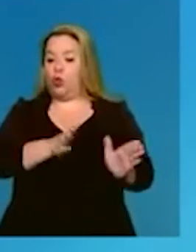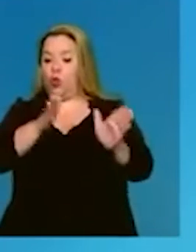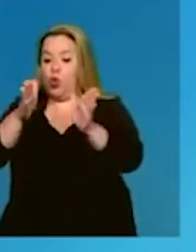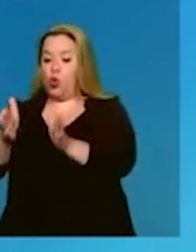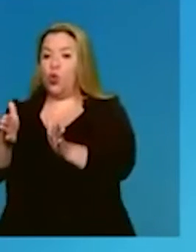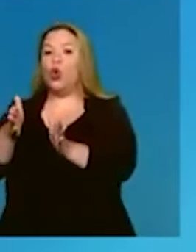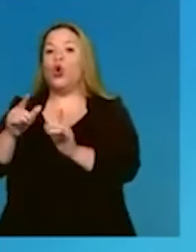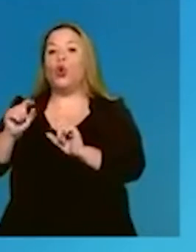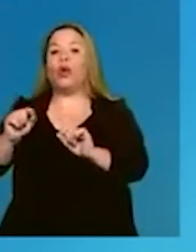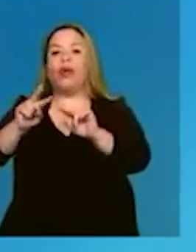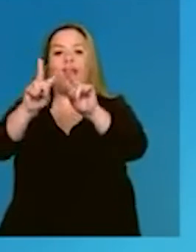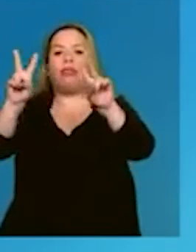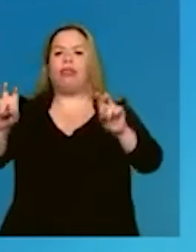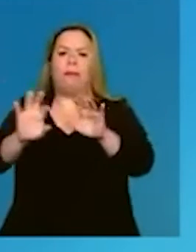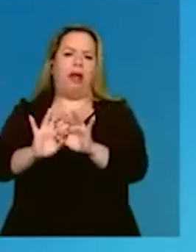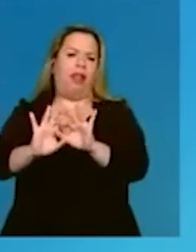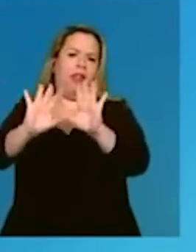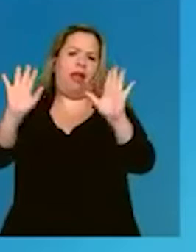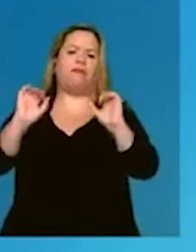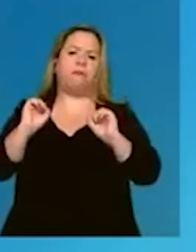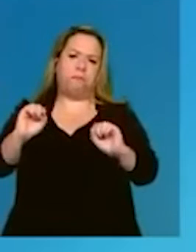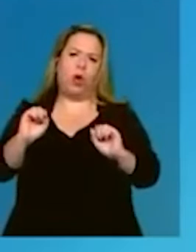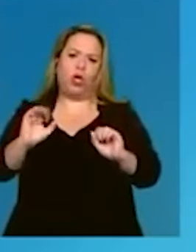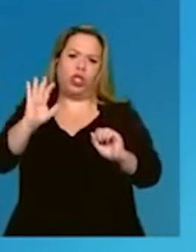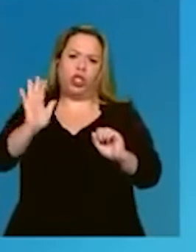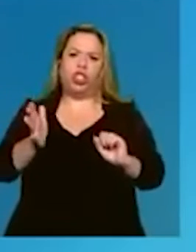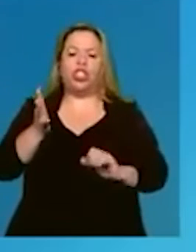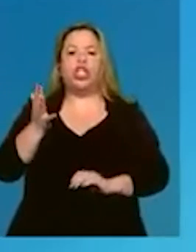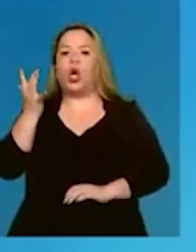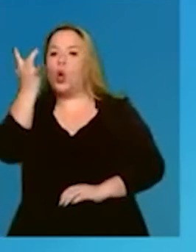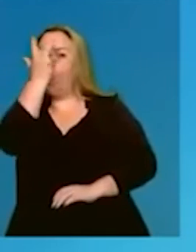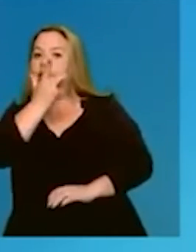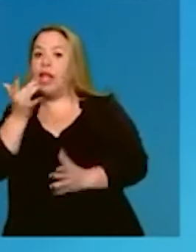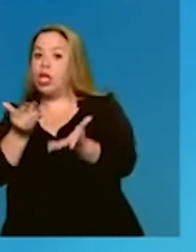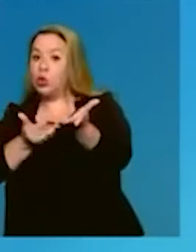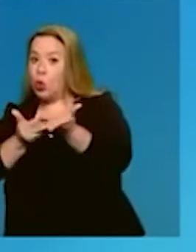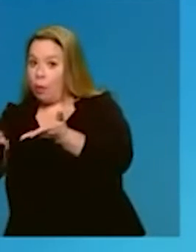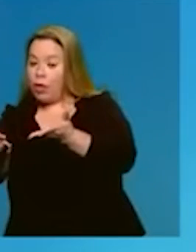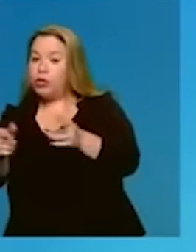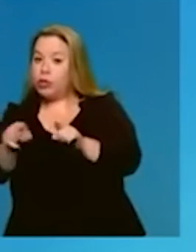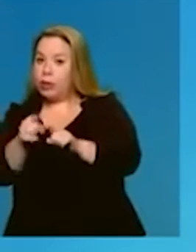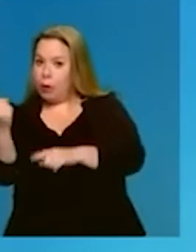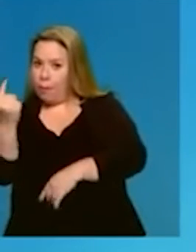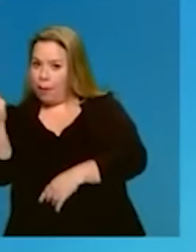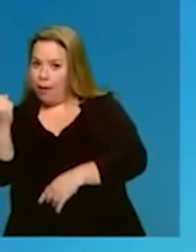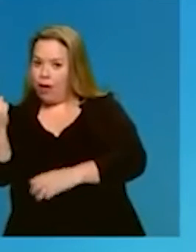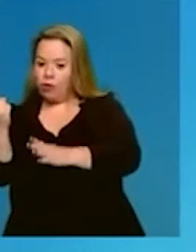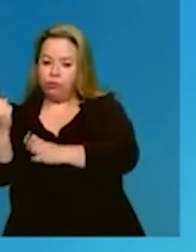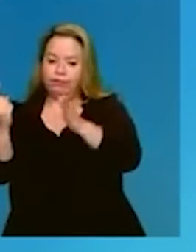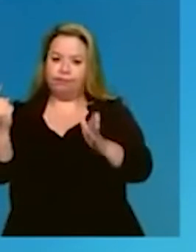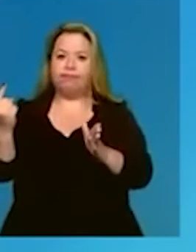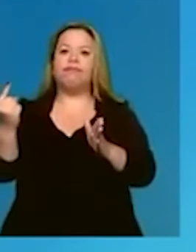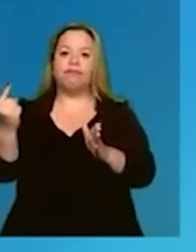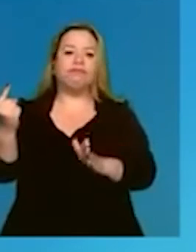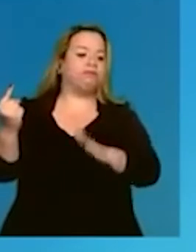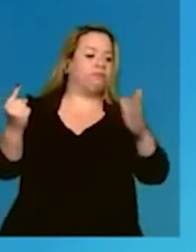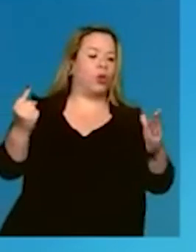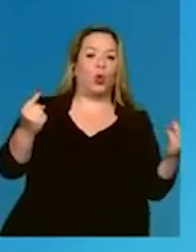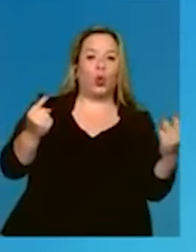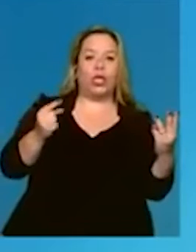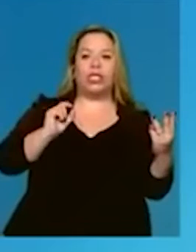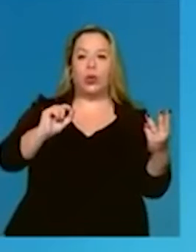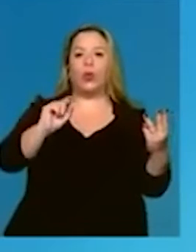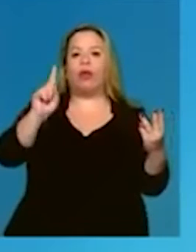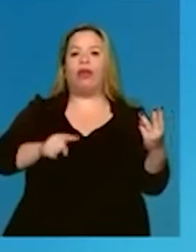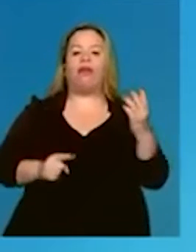com perguntas de tema livre. Como o candidato Fernando Haddad abriu o primeiro bloco de tema livre, agora quem começa é o